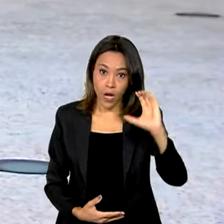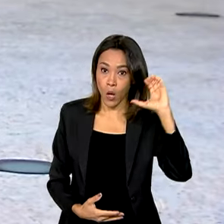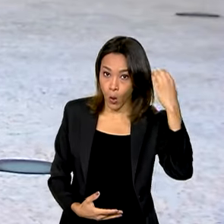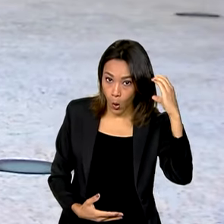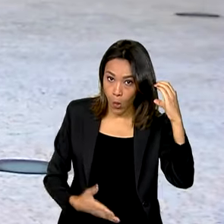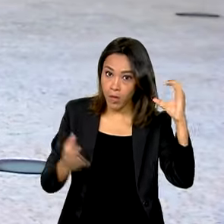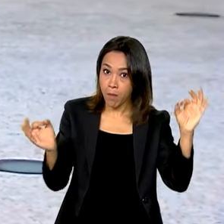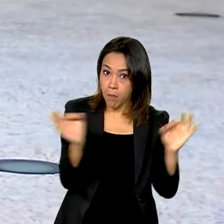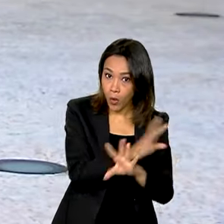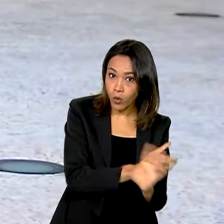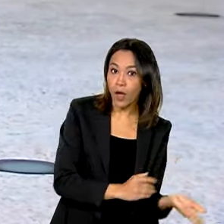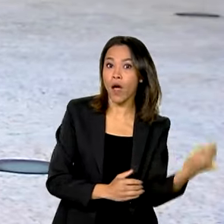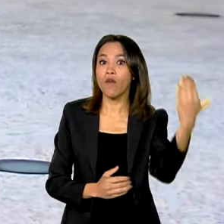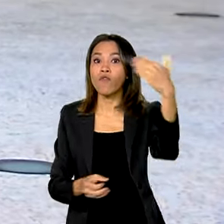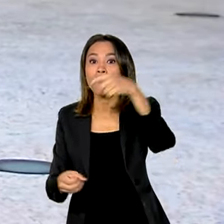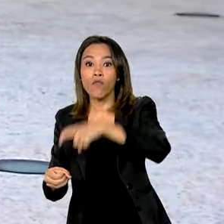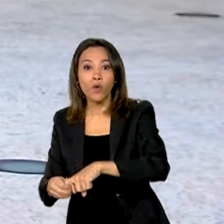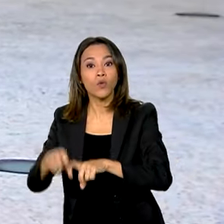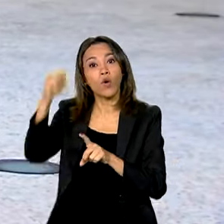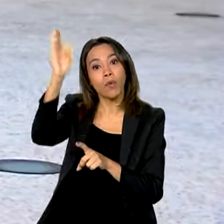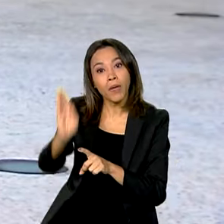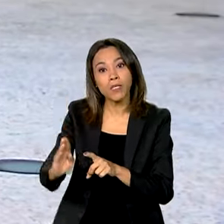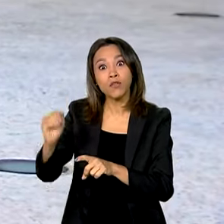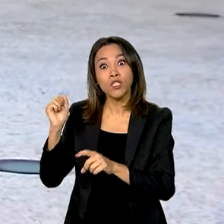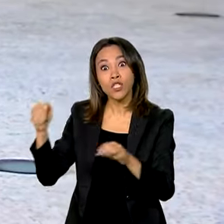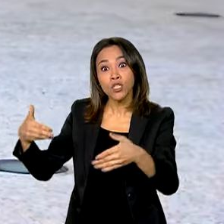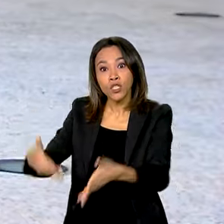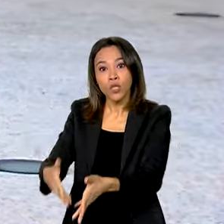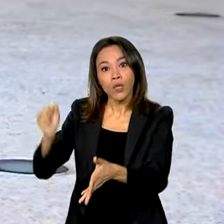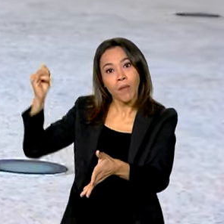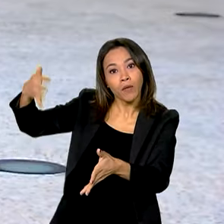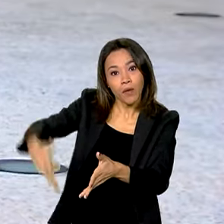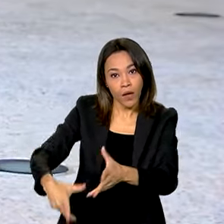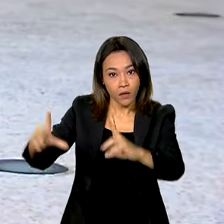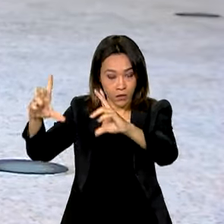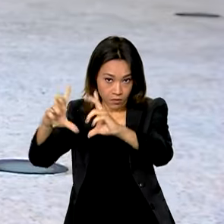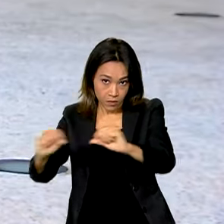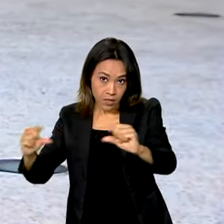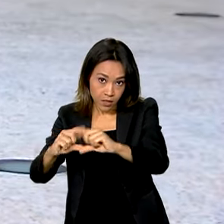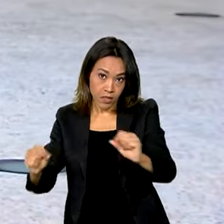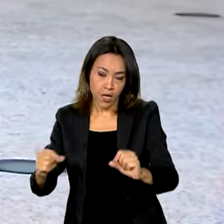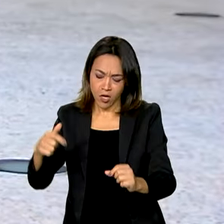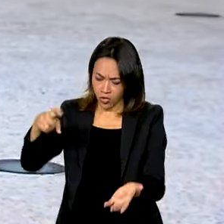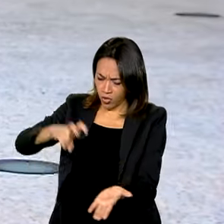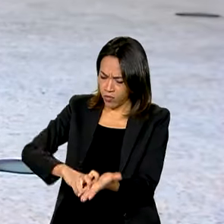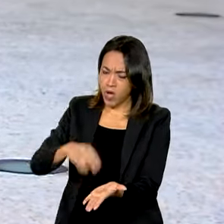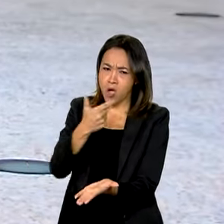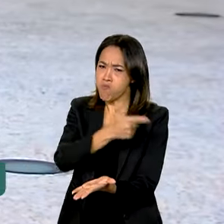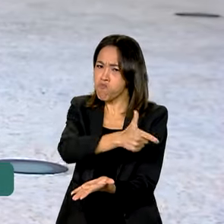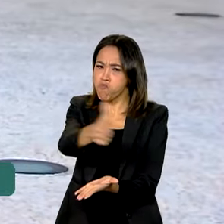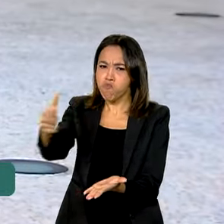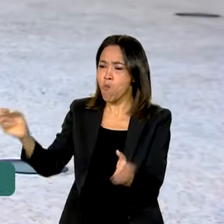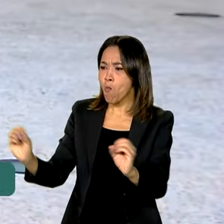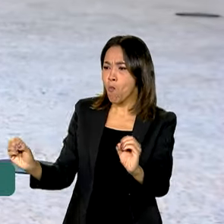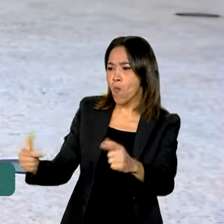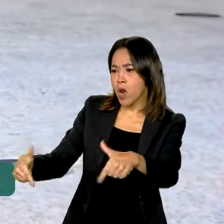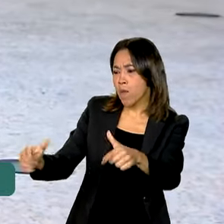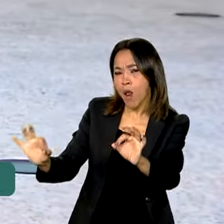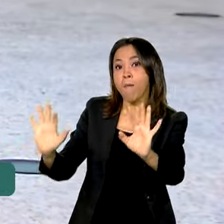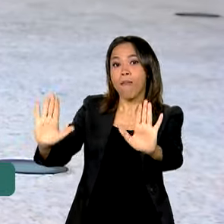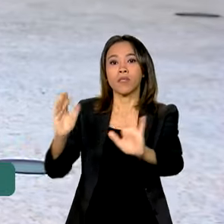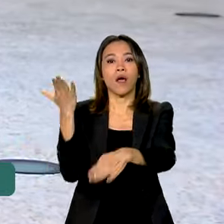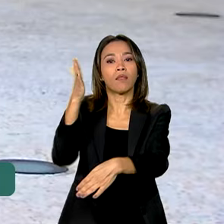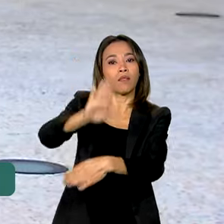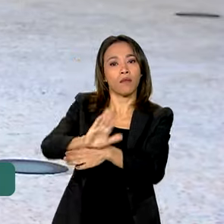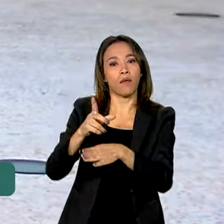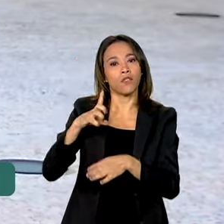retomou o Brasil, chegou aqui pela madrugada em Brasília e agora pela manhã ele não tem agenda aqui no Palácio do Planalto. Mais à tarde são previstos encontros